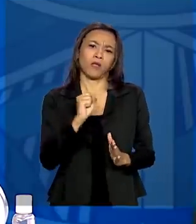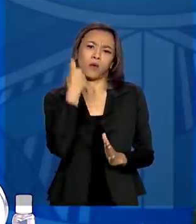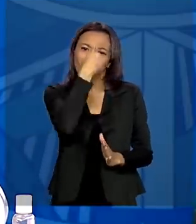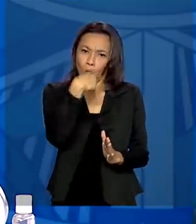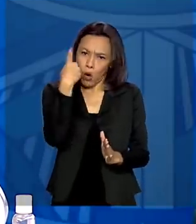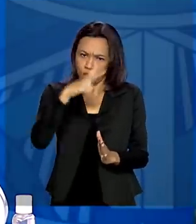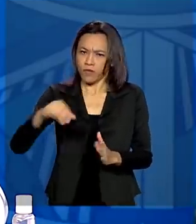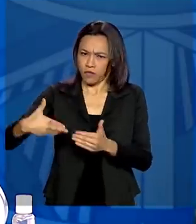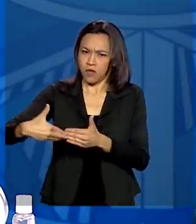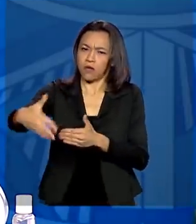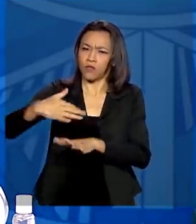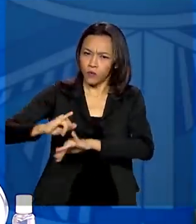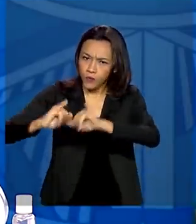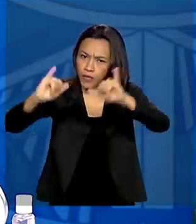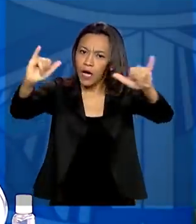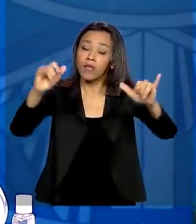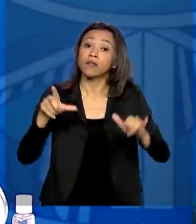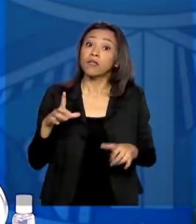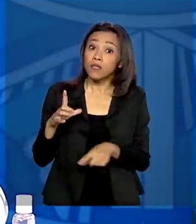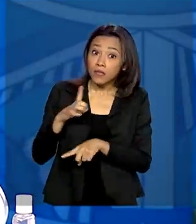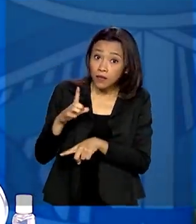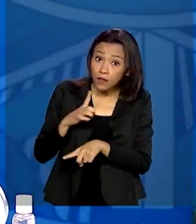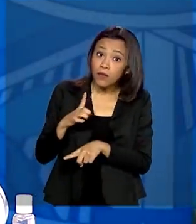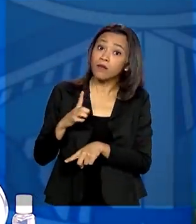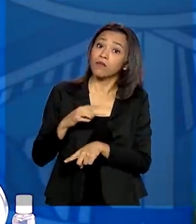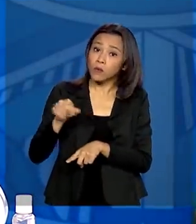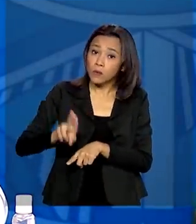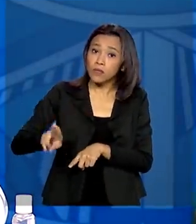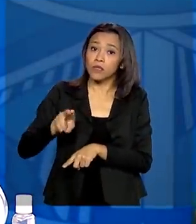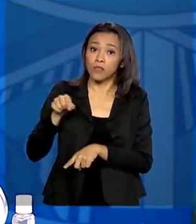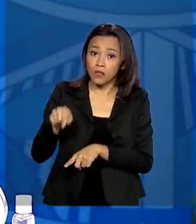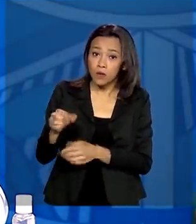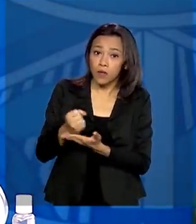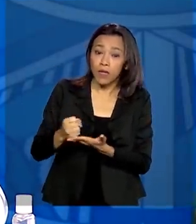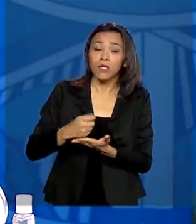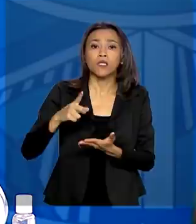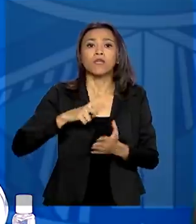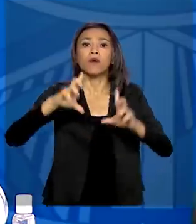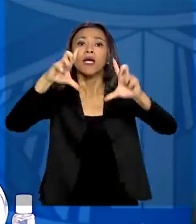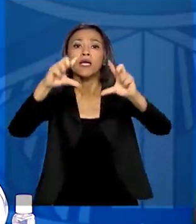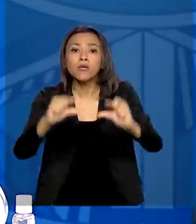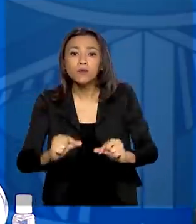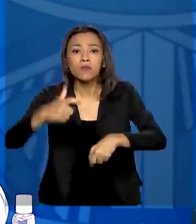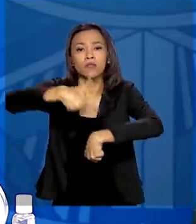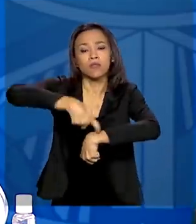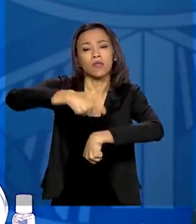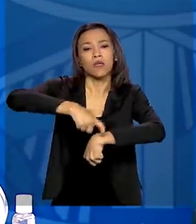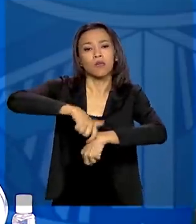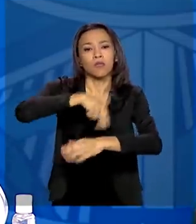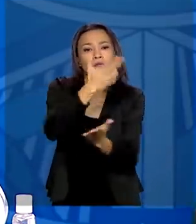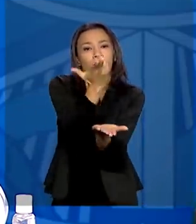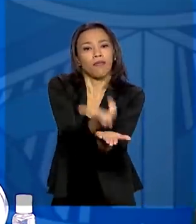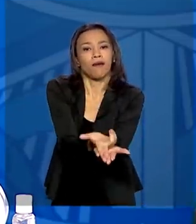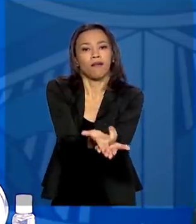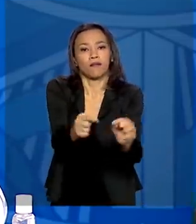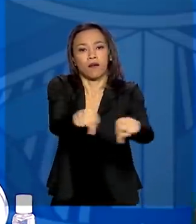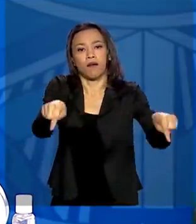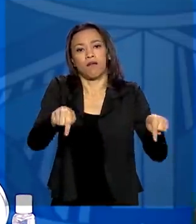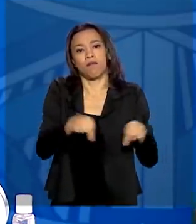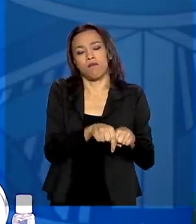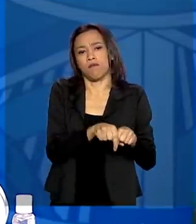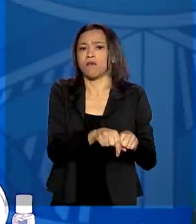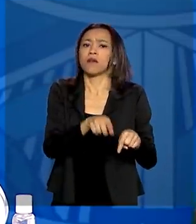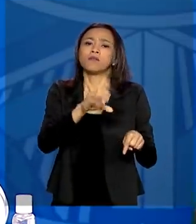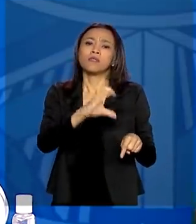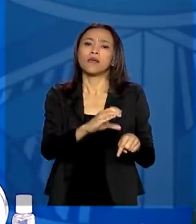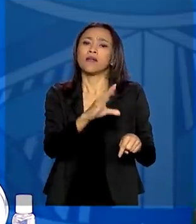basicamente mostra que houve uma redução no tempo médio de permanência na CTI, naqueles